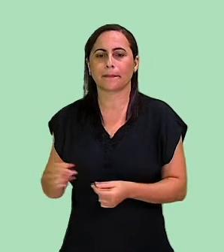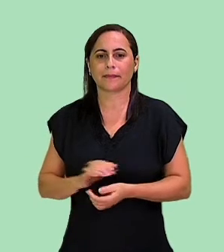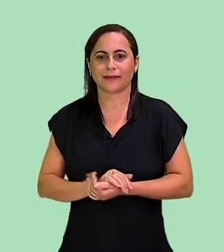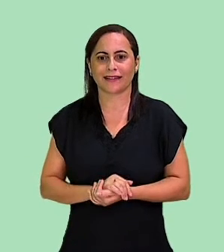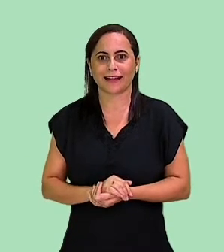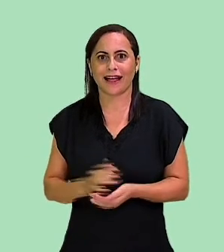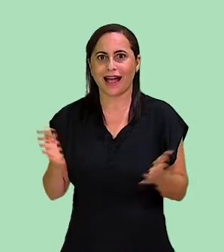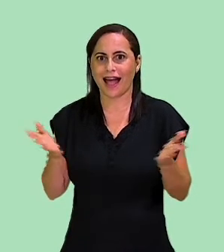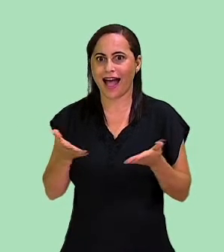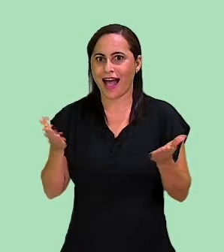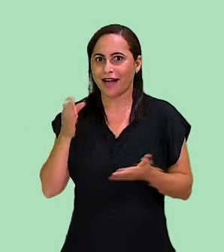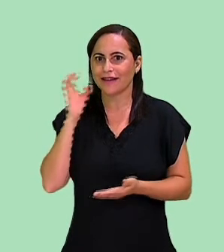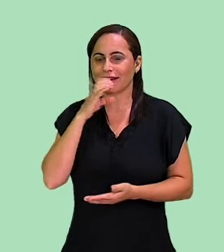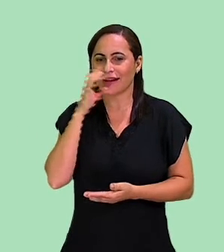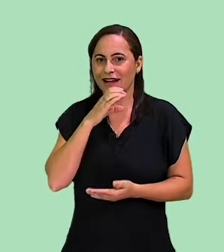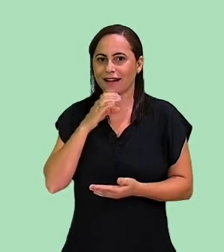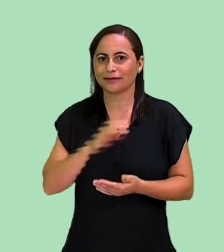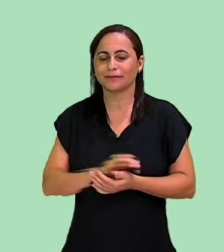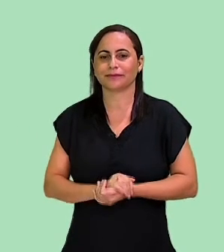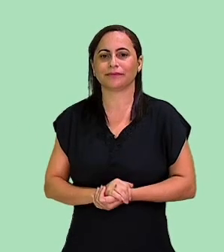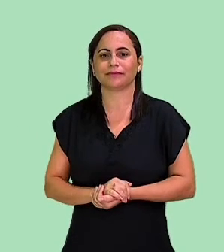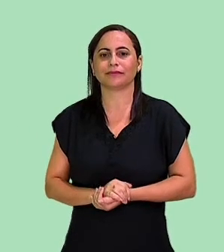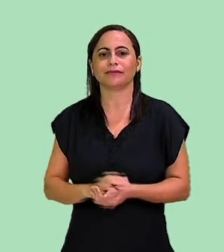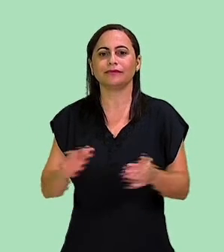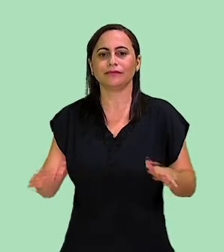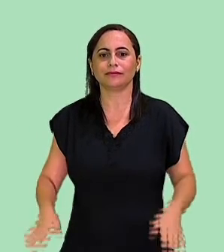Agora vai ser mais rápido. Vamos lá!